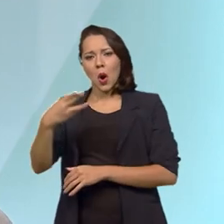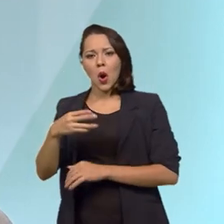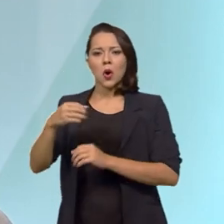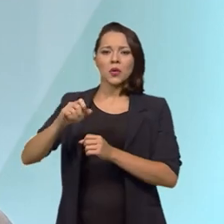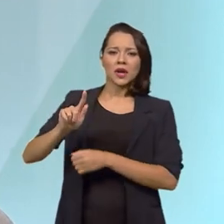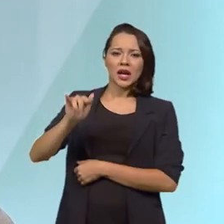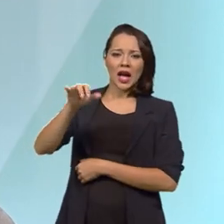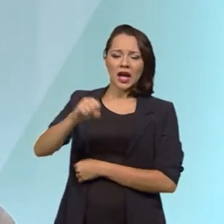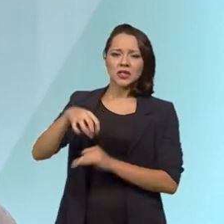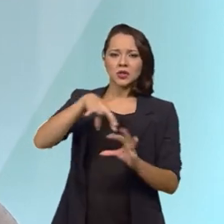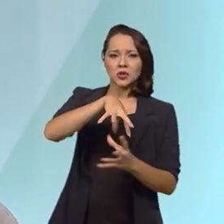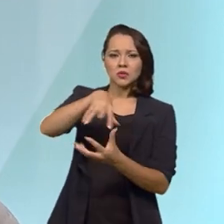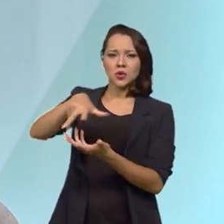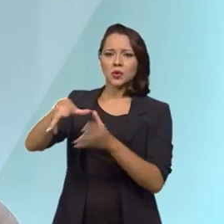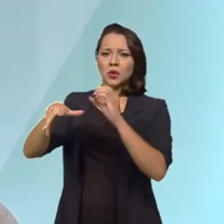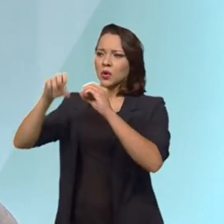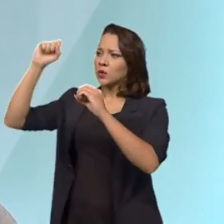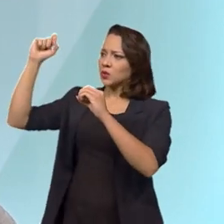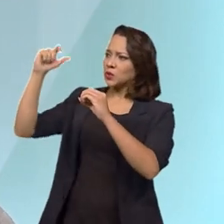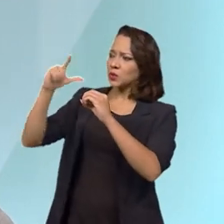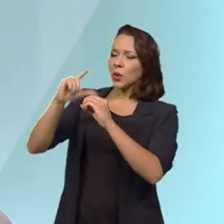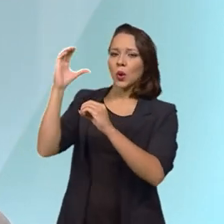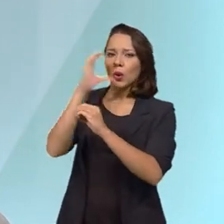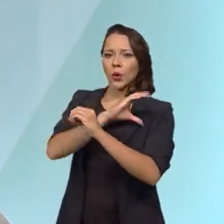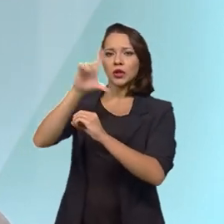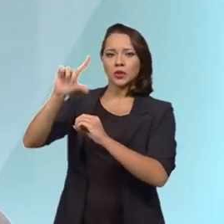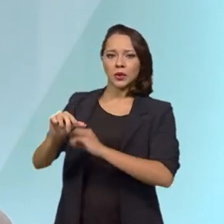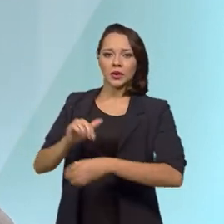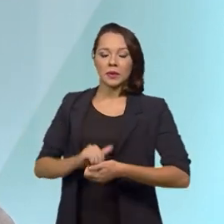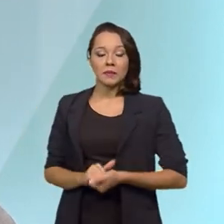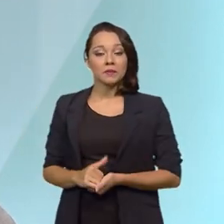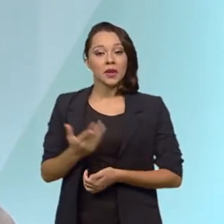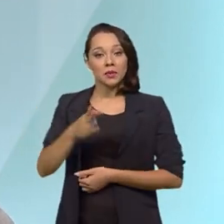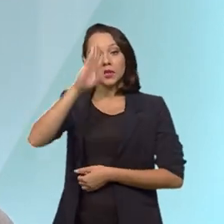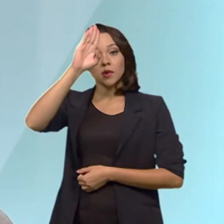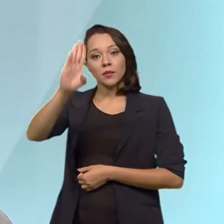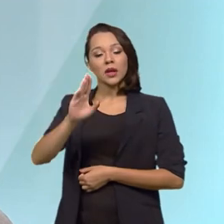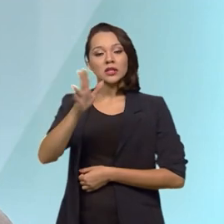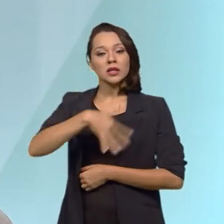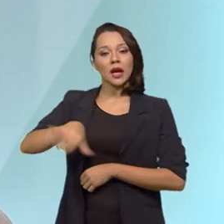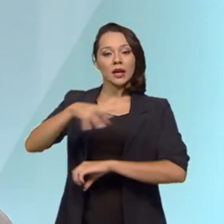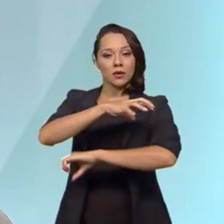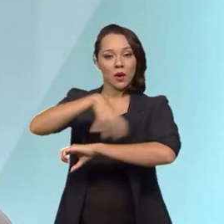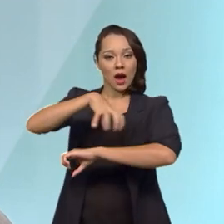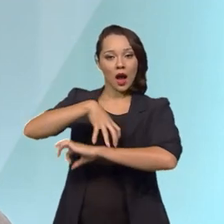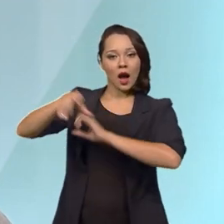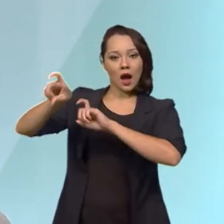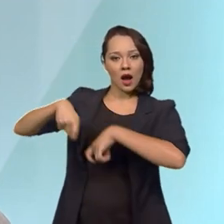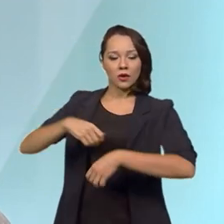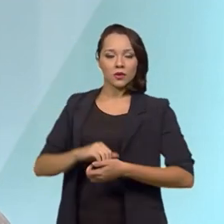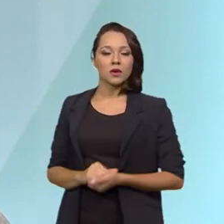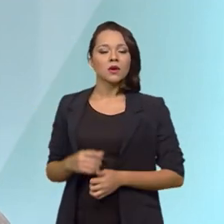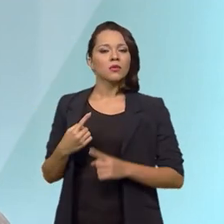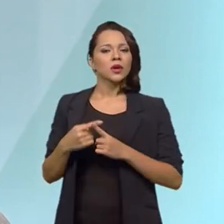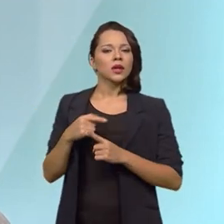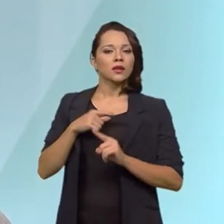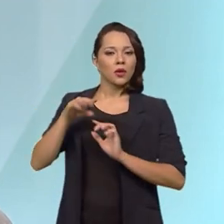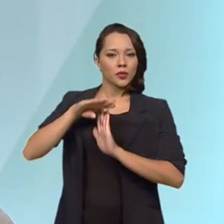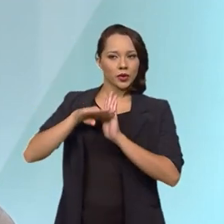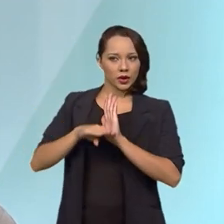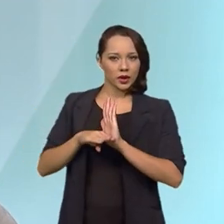já havia redução de metano como uma das atividades lá dentro, especialmente na agropecuária. A agropecuária tem um programa